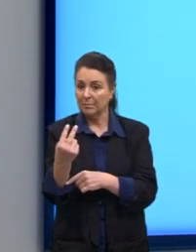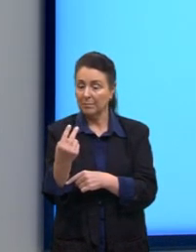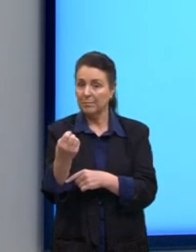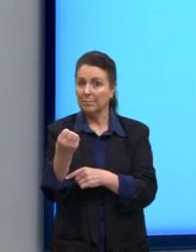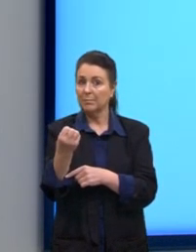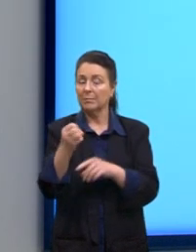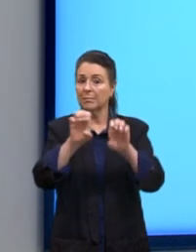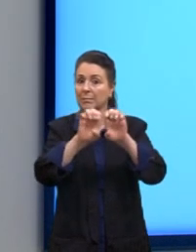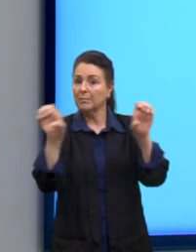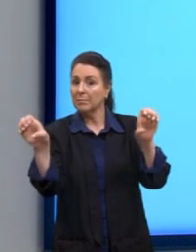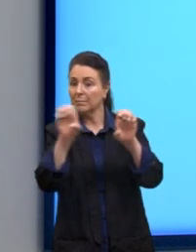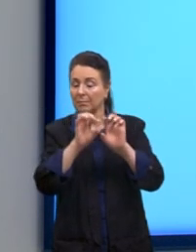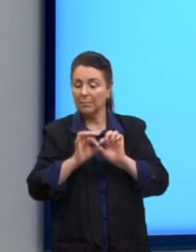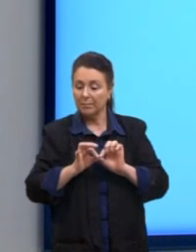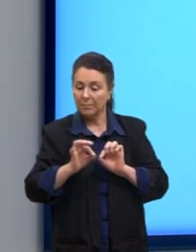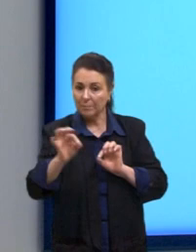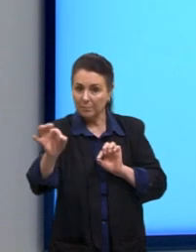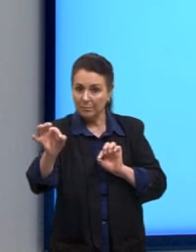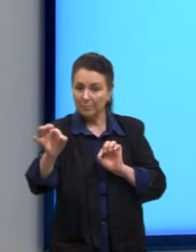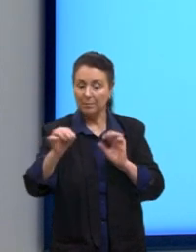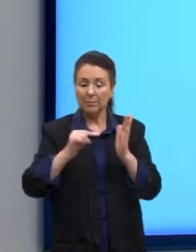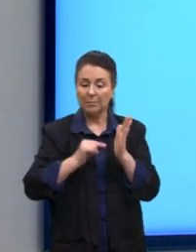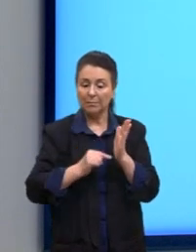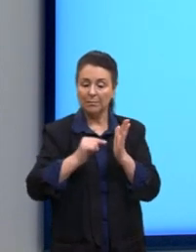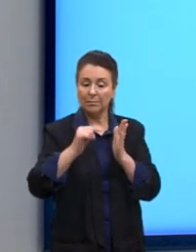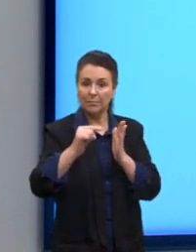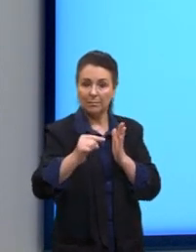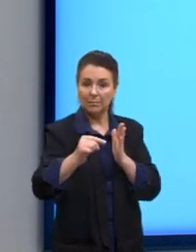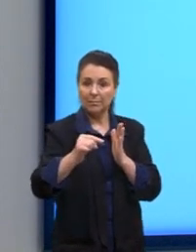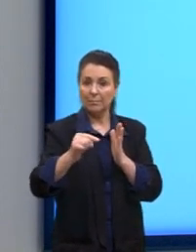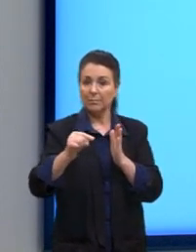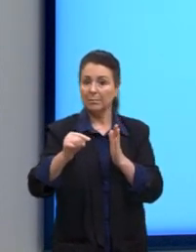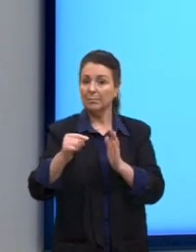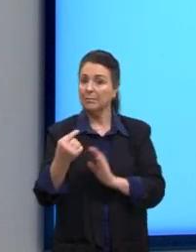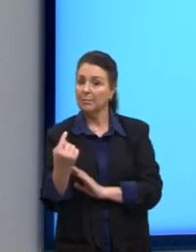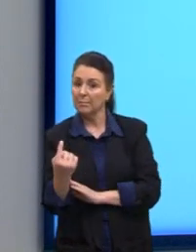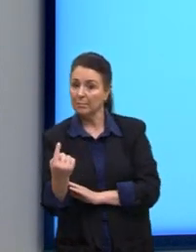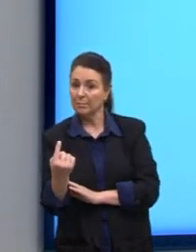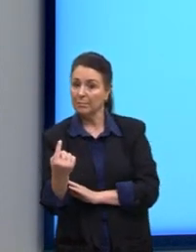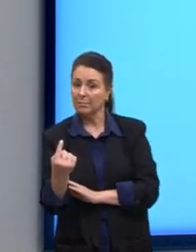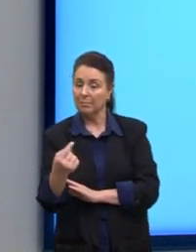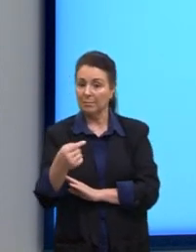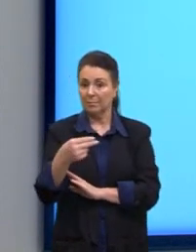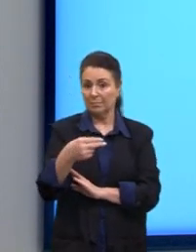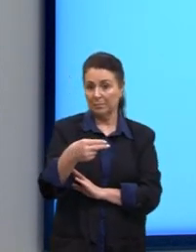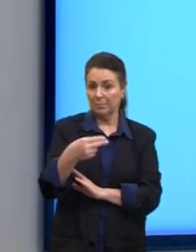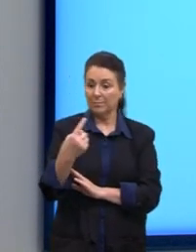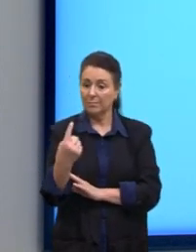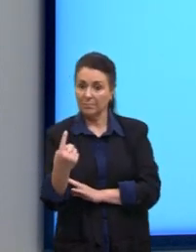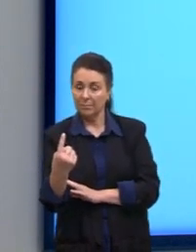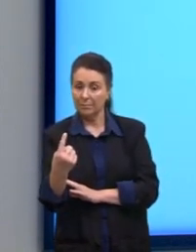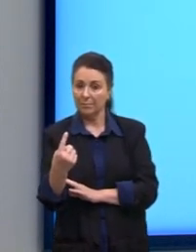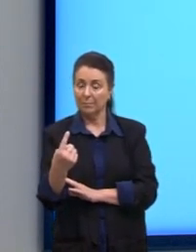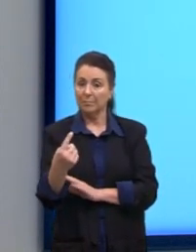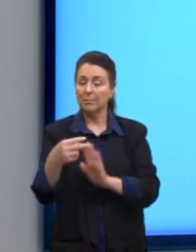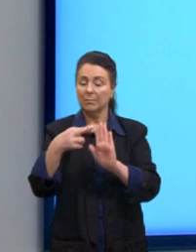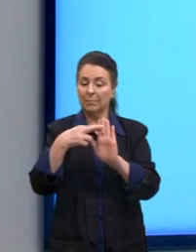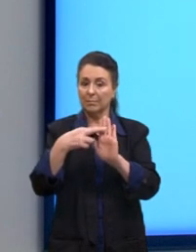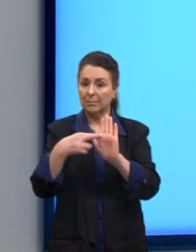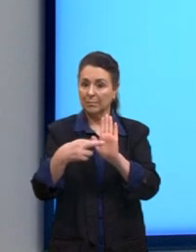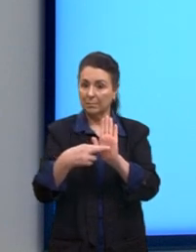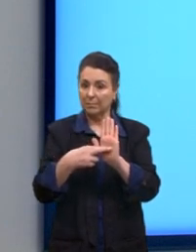equação de uma reta, cada ponto atingido vale 1. Então, peso 1. E o critério é que